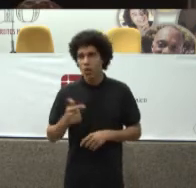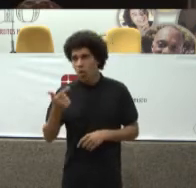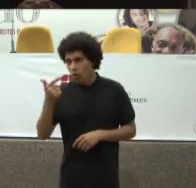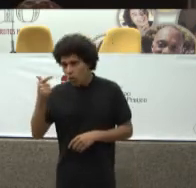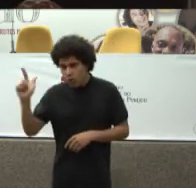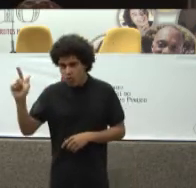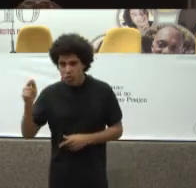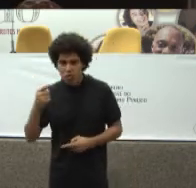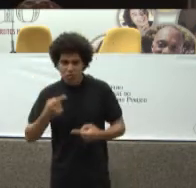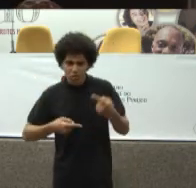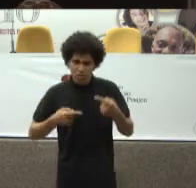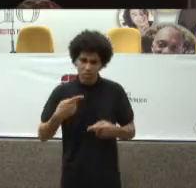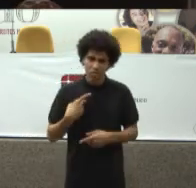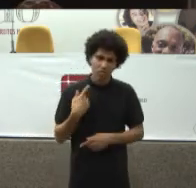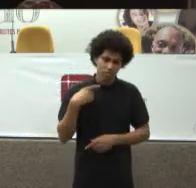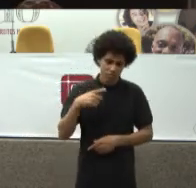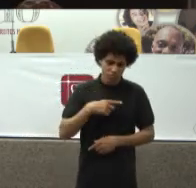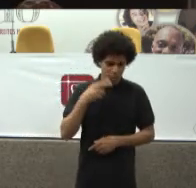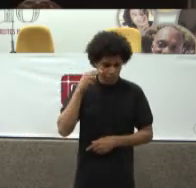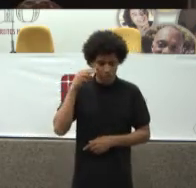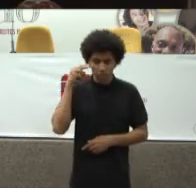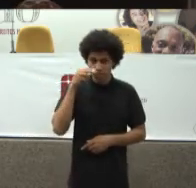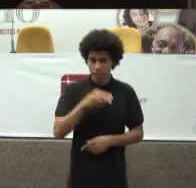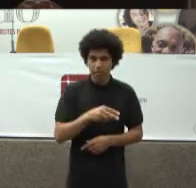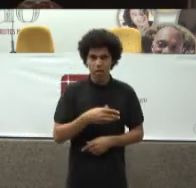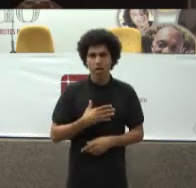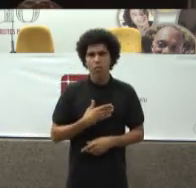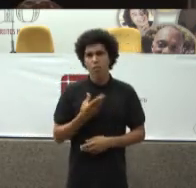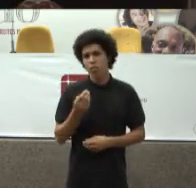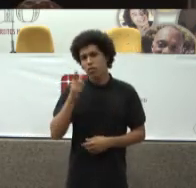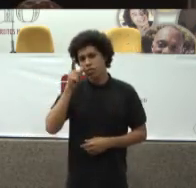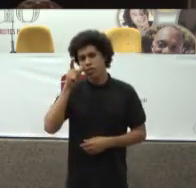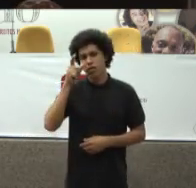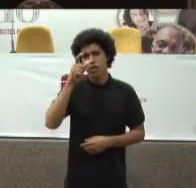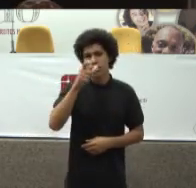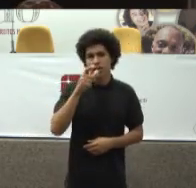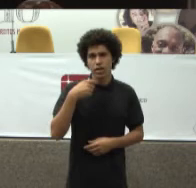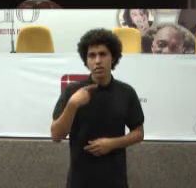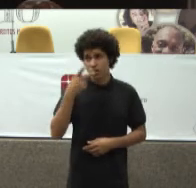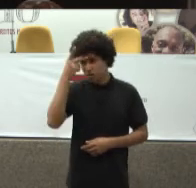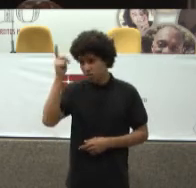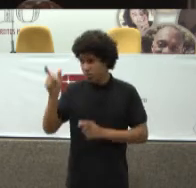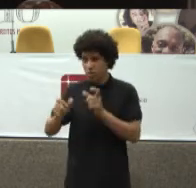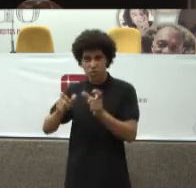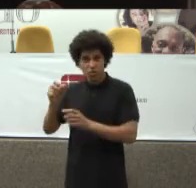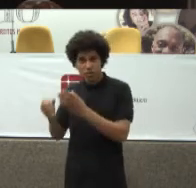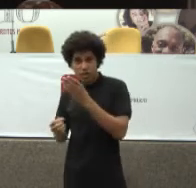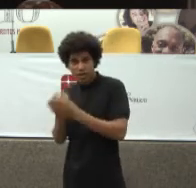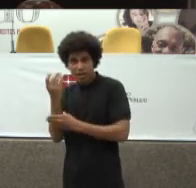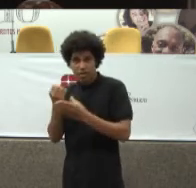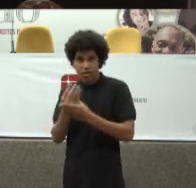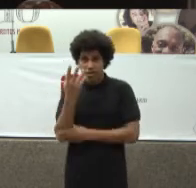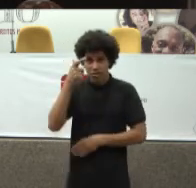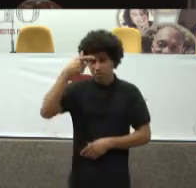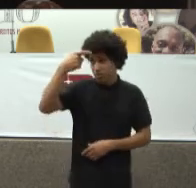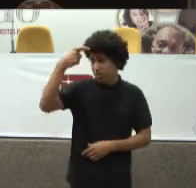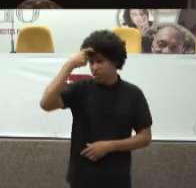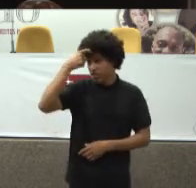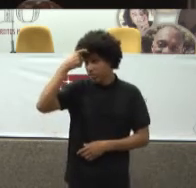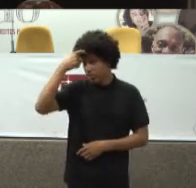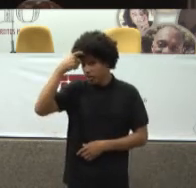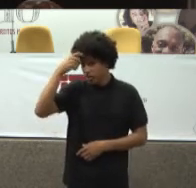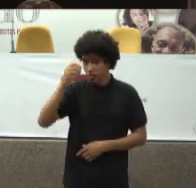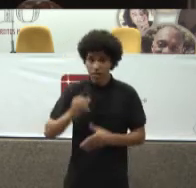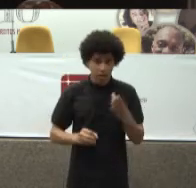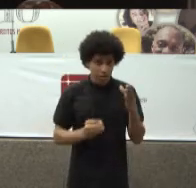eu vejo É interessante Porque as pessoas Desenvolvem Conceitos E desenvolvem Verdadeiras